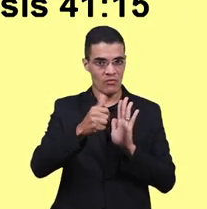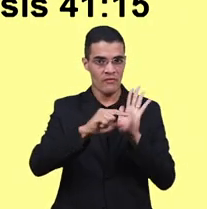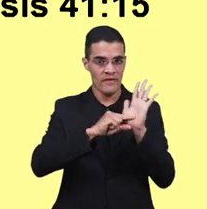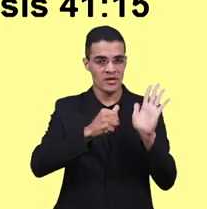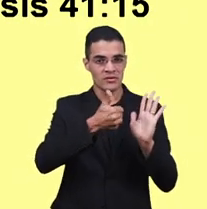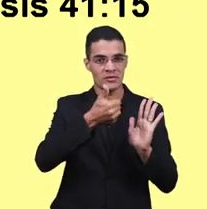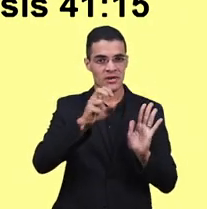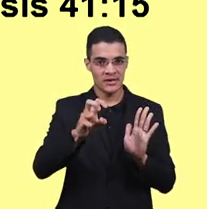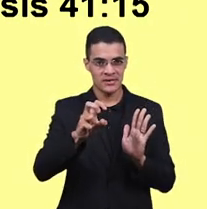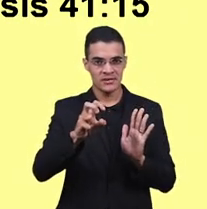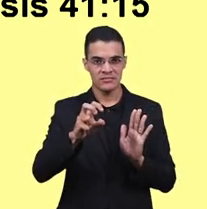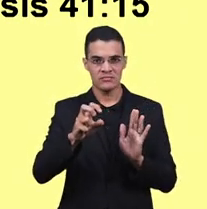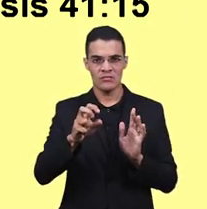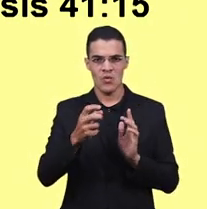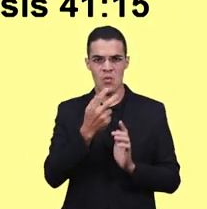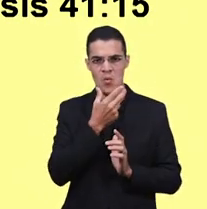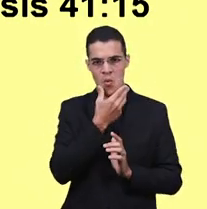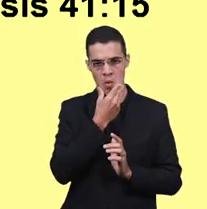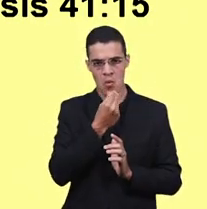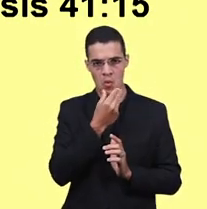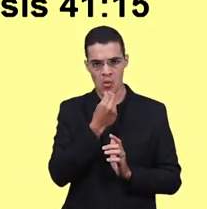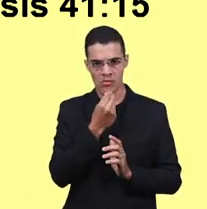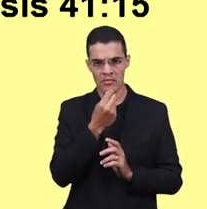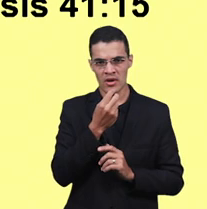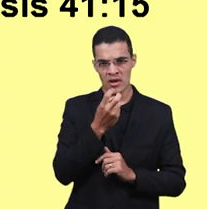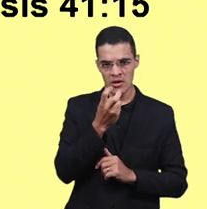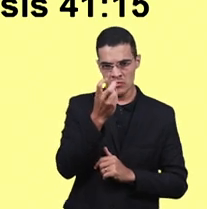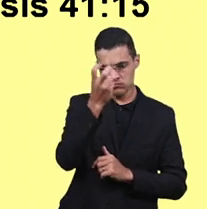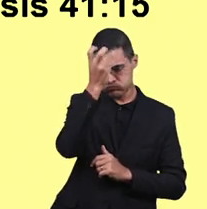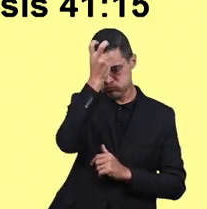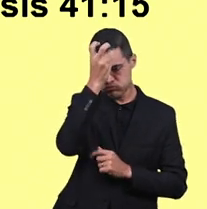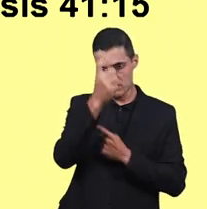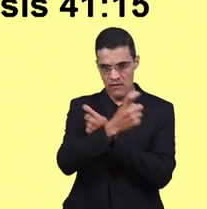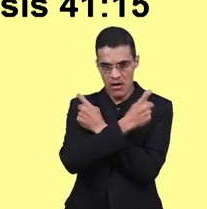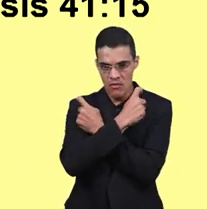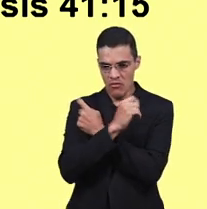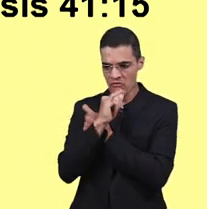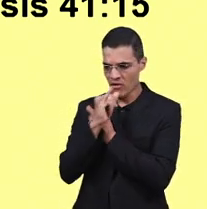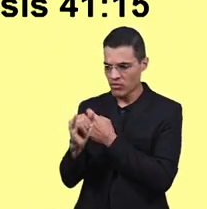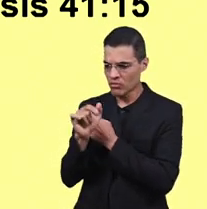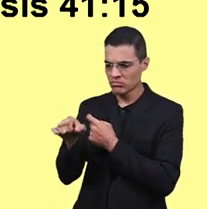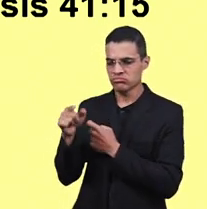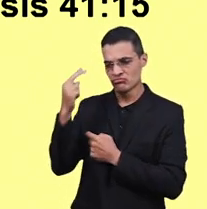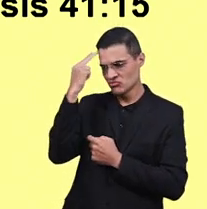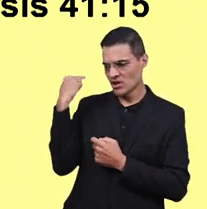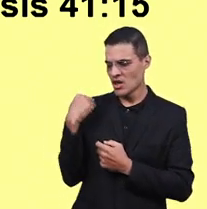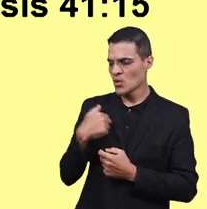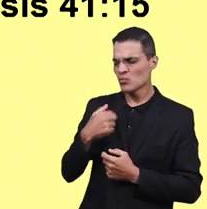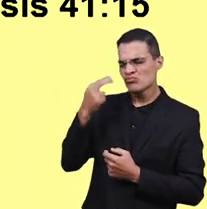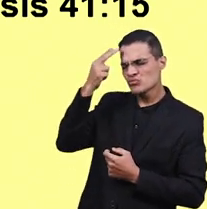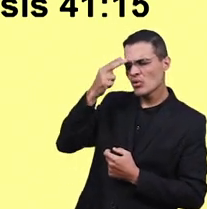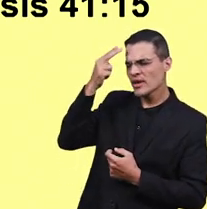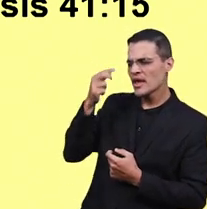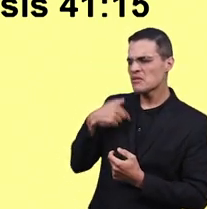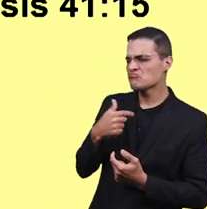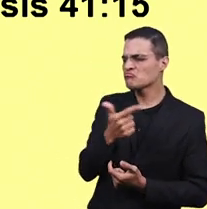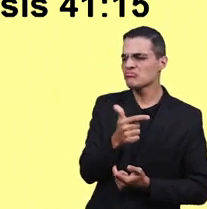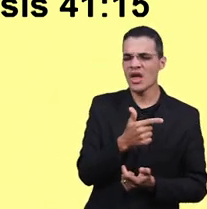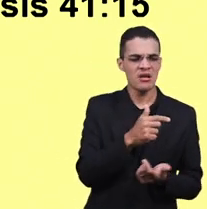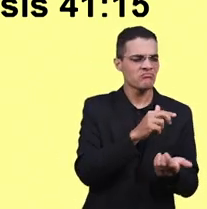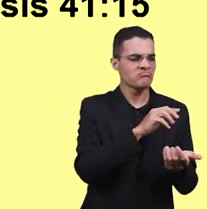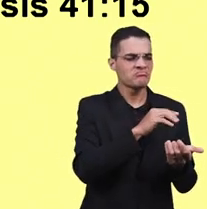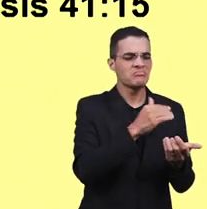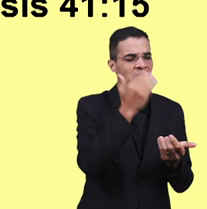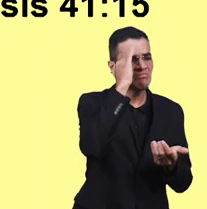15 E faraó disse a José Eu sonhei um sonho E ninguém há que o interprete Mas de ti ouvi